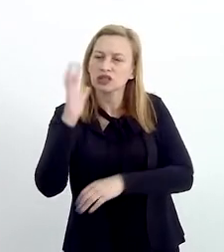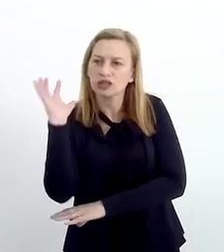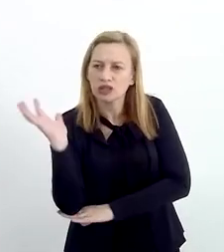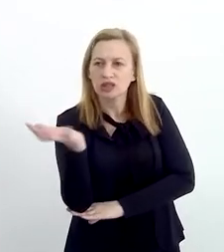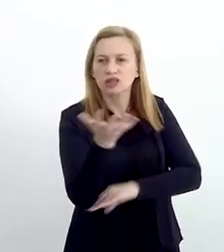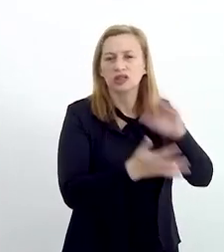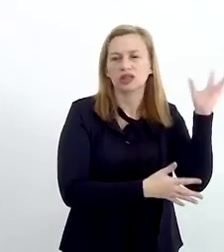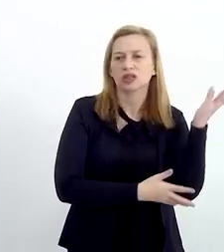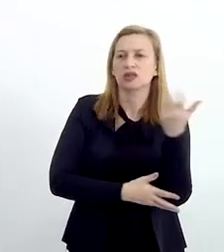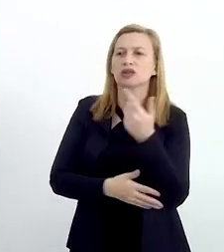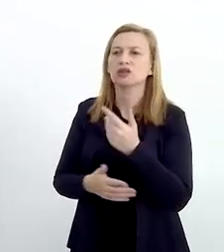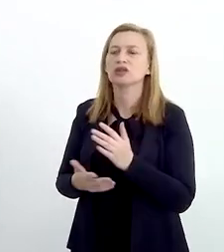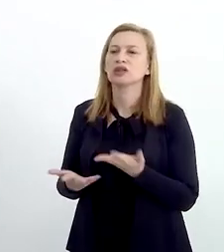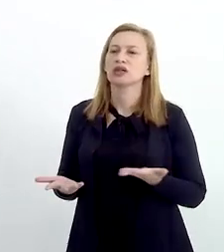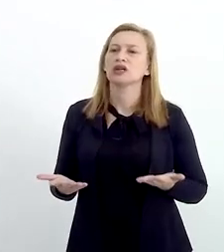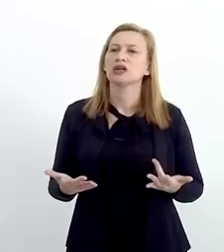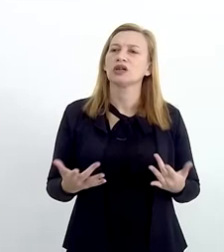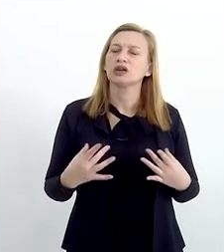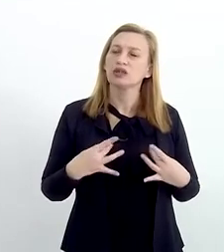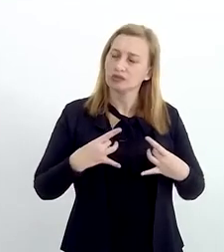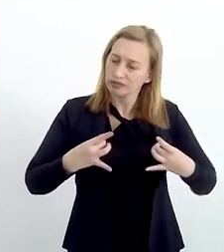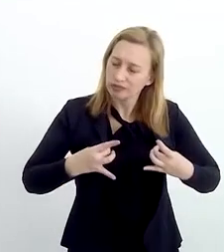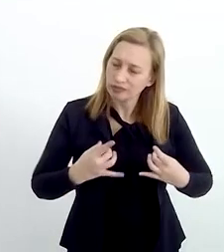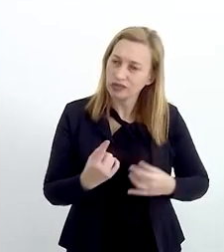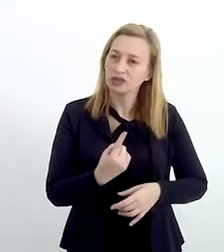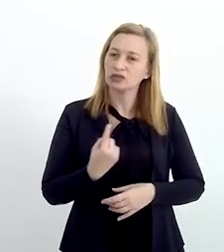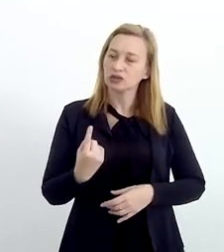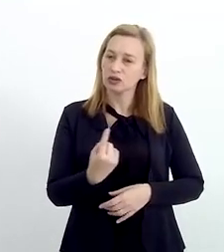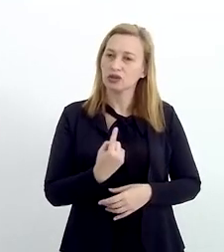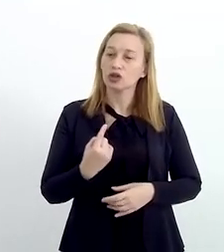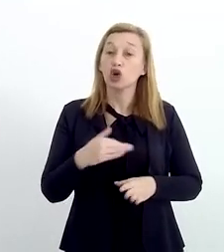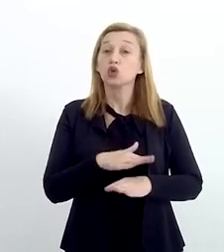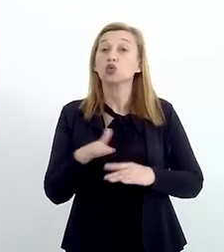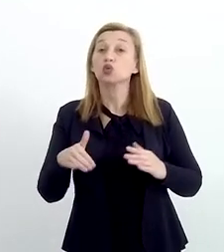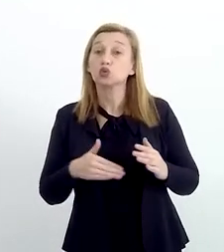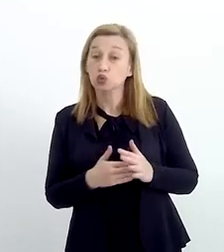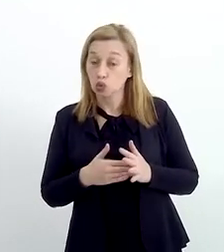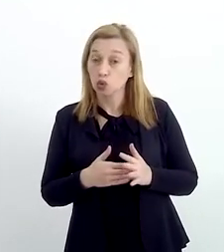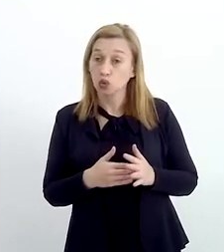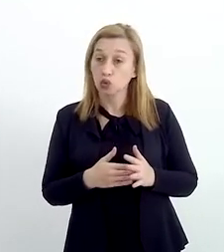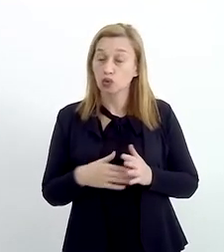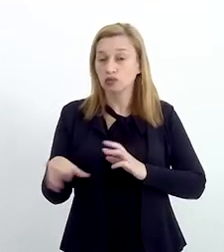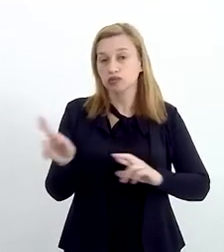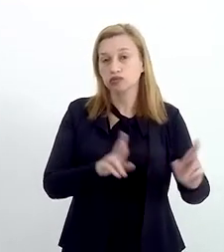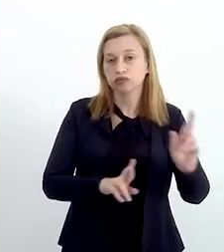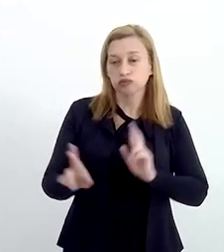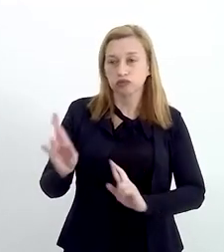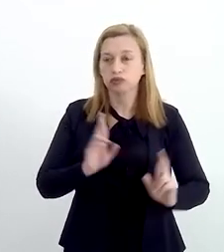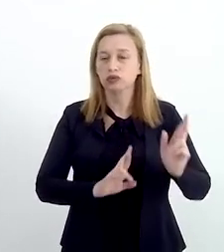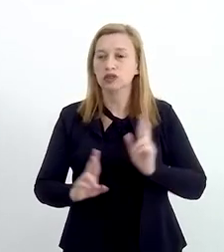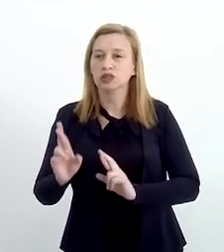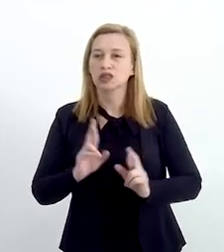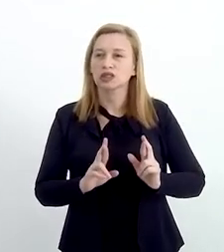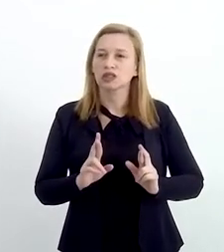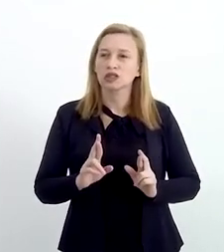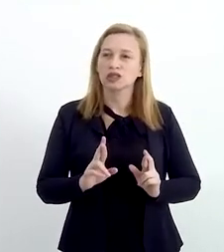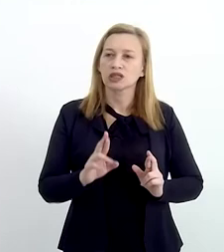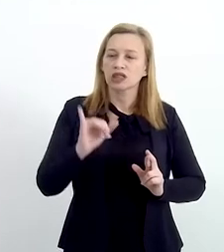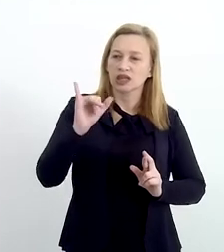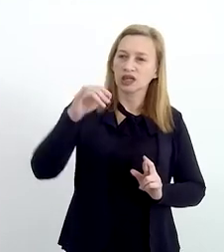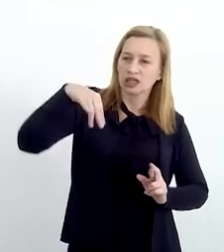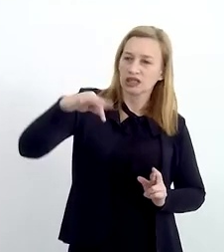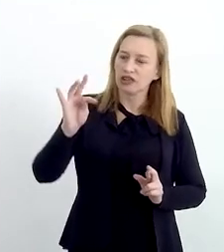Secretaria Municipal de Meio Ambiente e colocou à nossa disposição todo esse